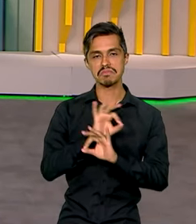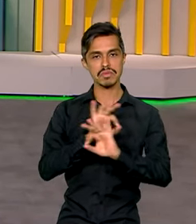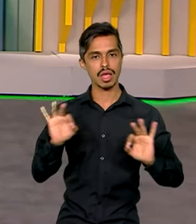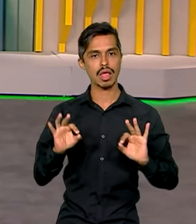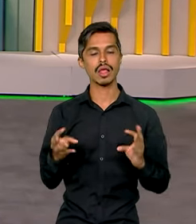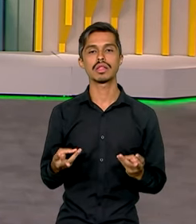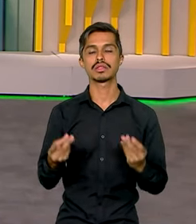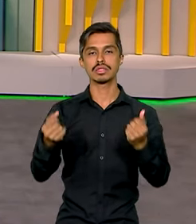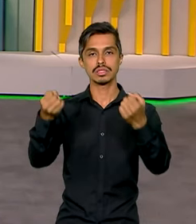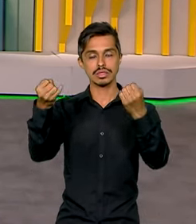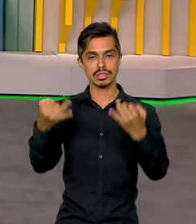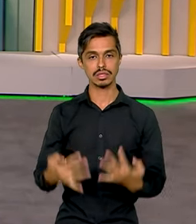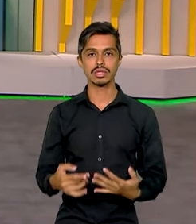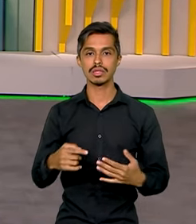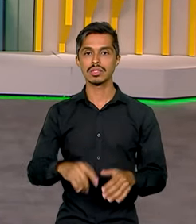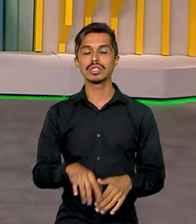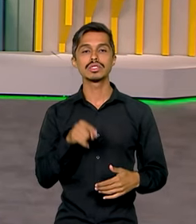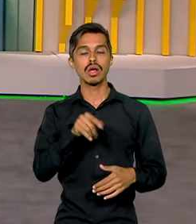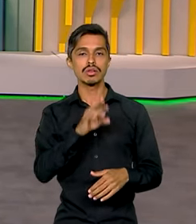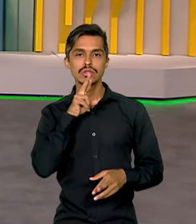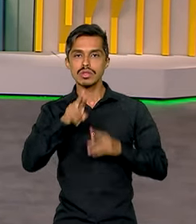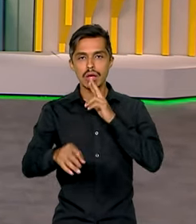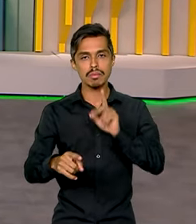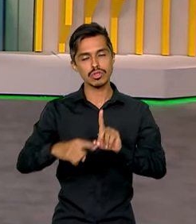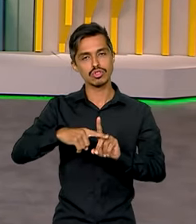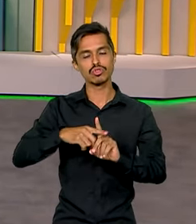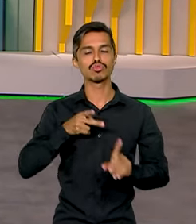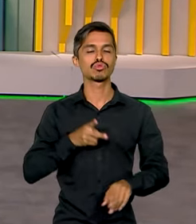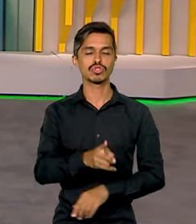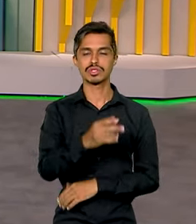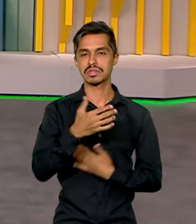explicação, Vanessa. E que esses resultados positivos continuem, né? Boa noite para você.